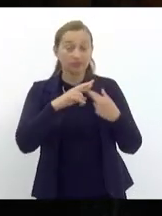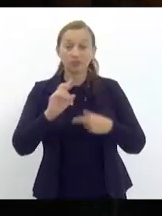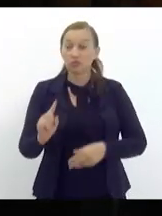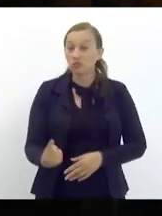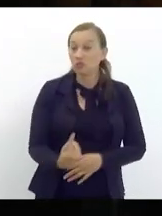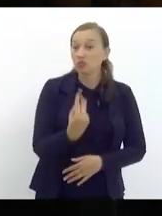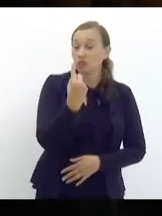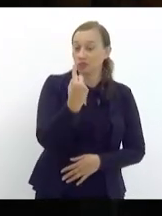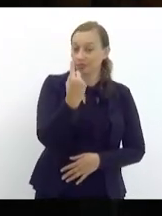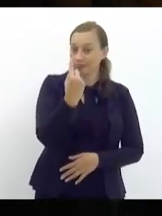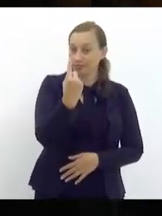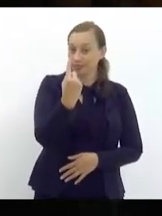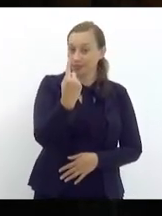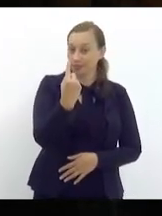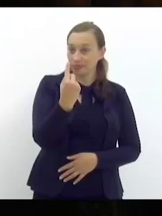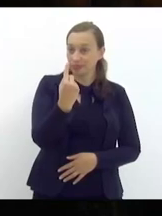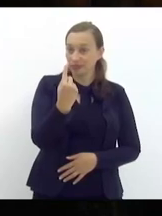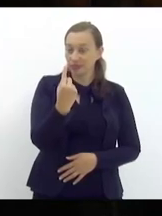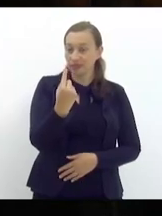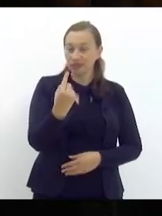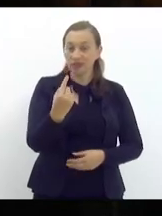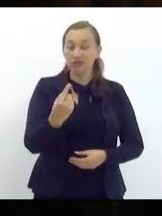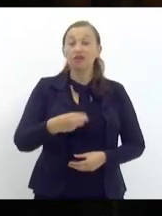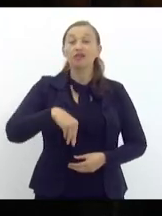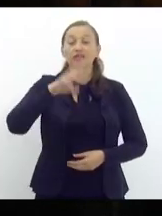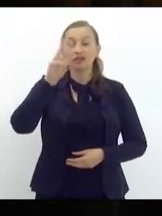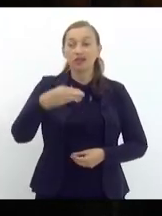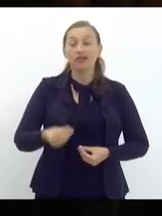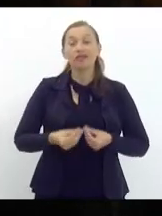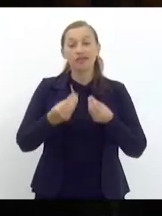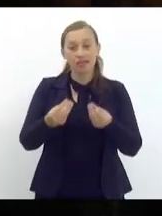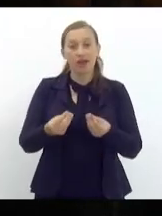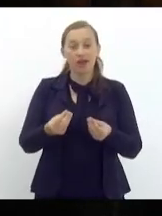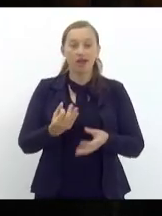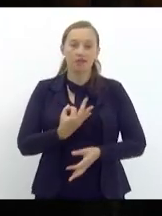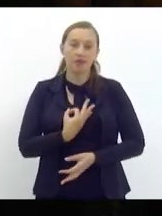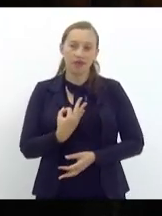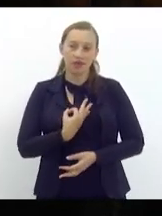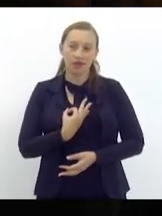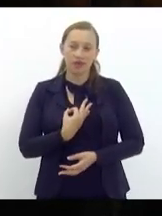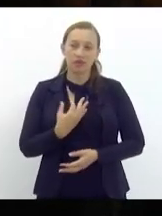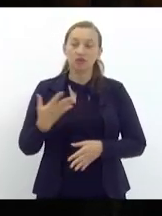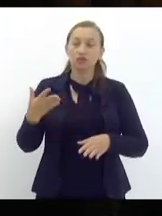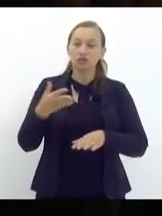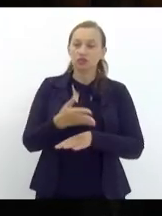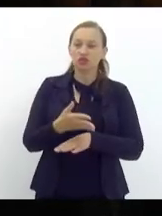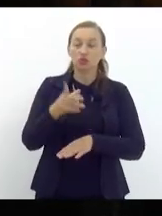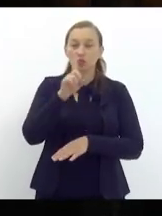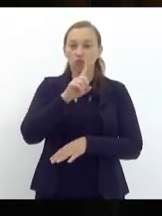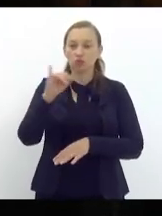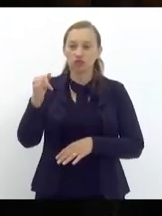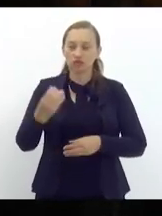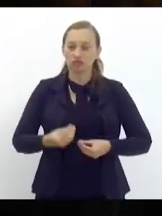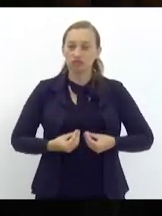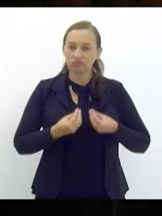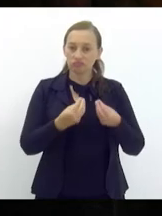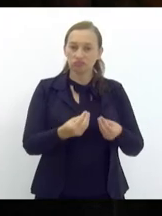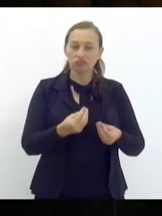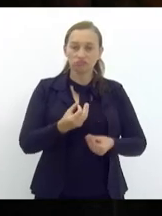daquele que dá a medalha tanto é que quando chega o dia de entregar a medalha